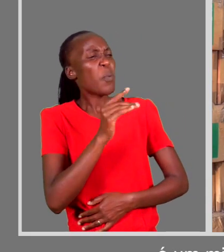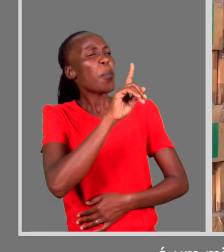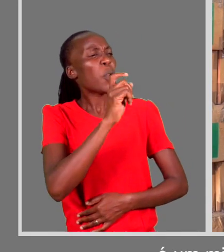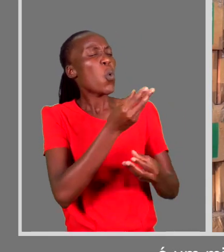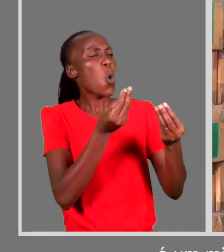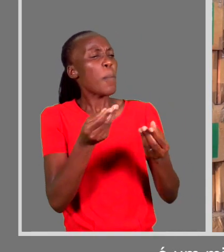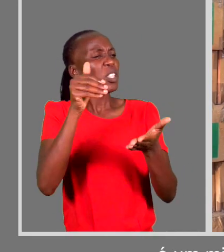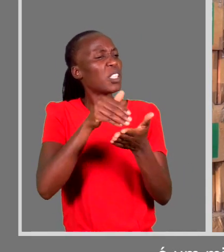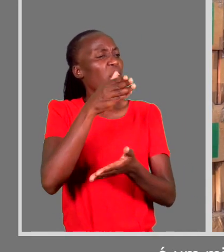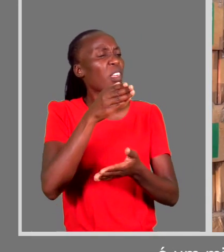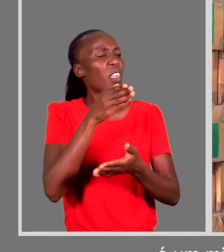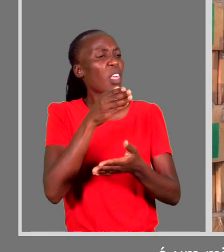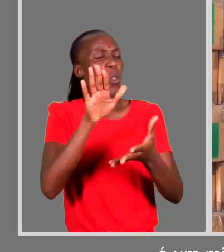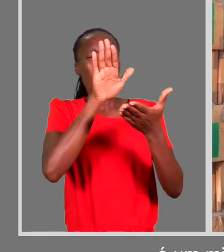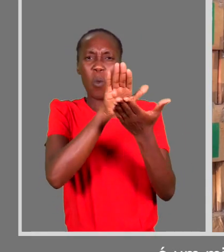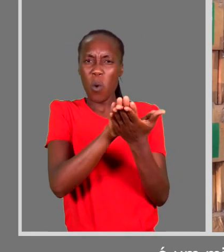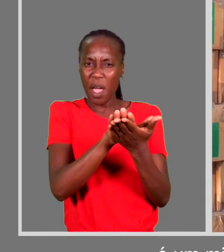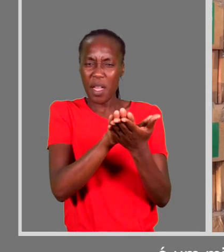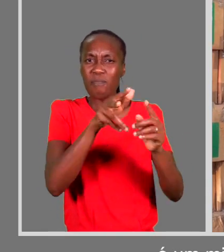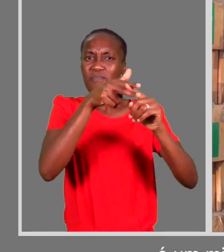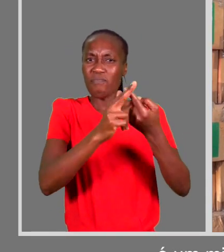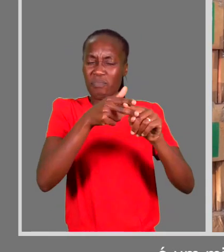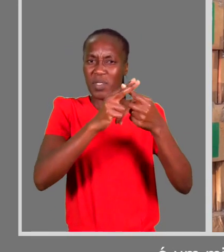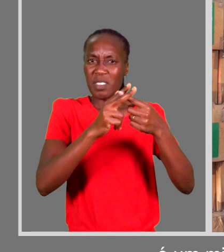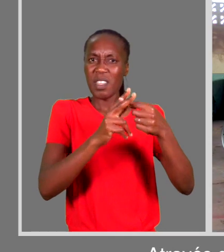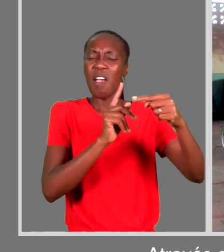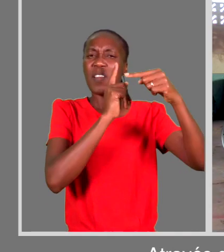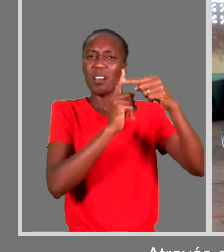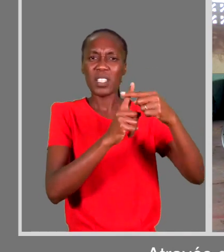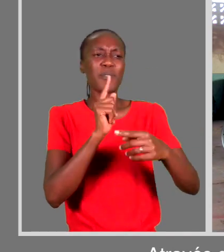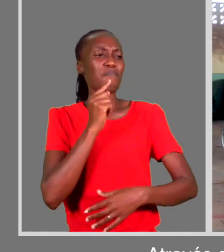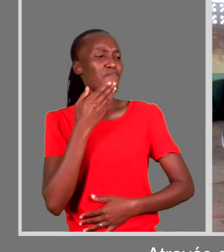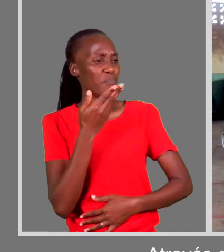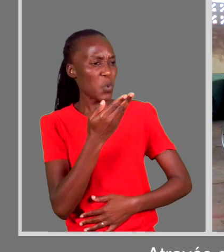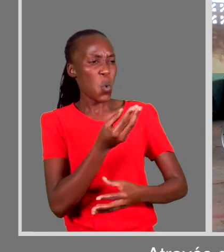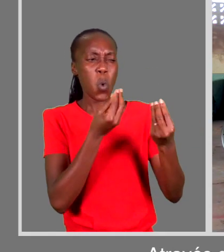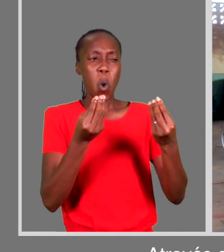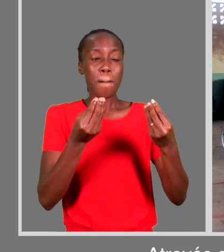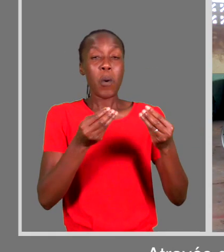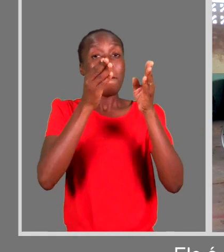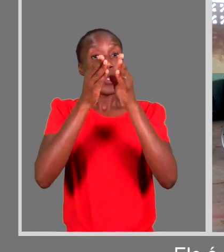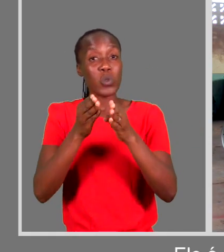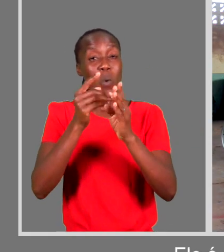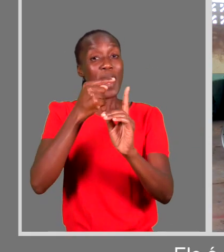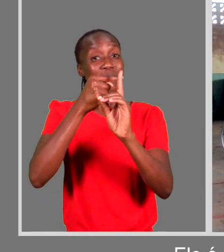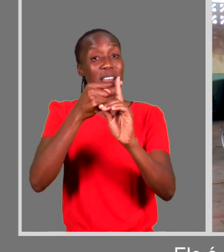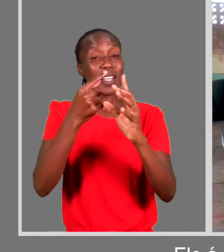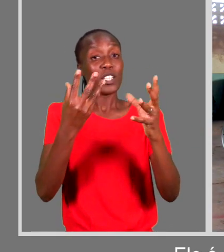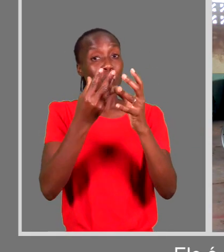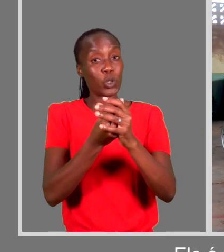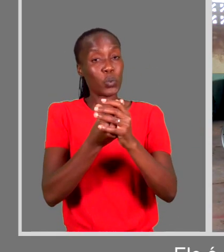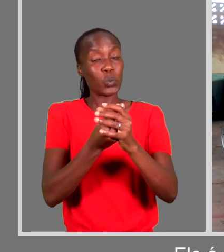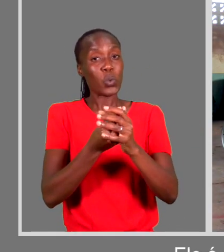tu chegas à oficina pertencente à igreja evangélica com a palavra viva? Através de um irmão Afonso. Ele